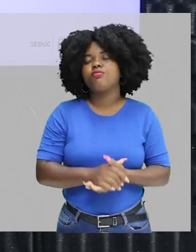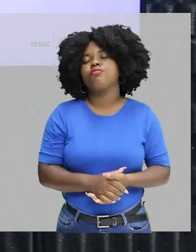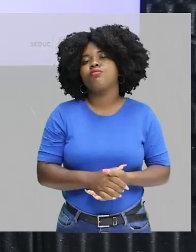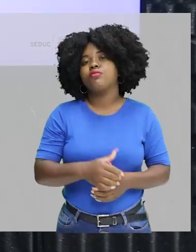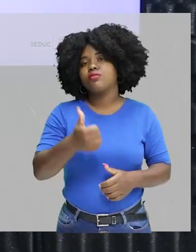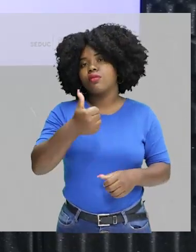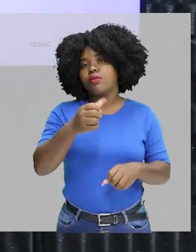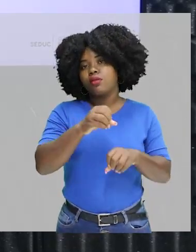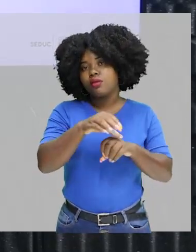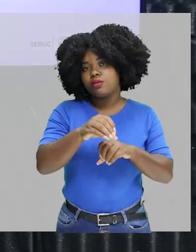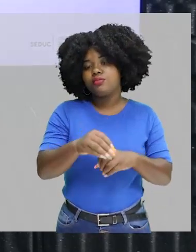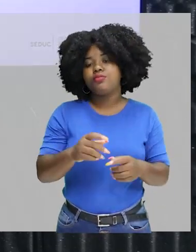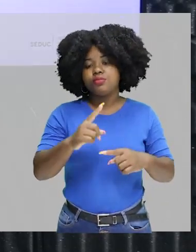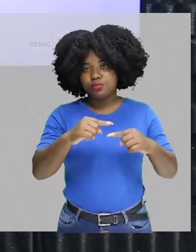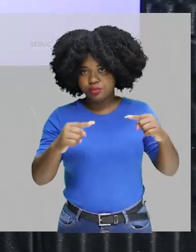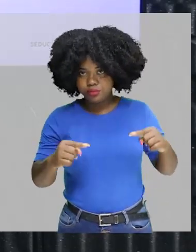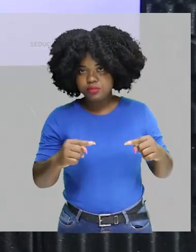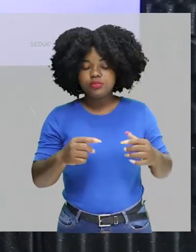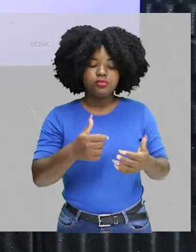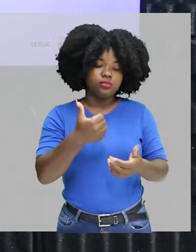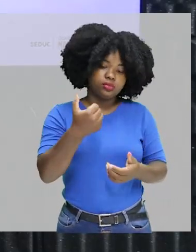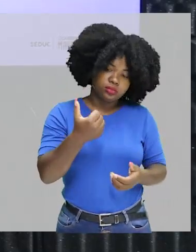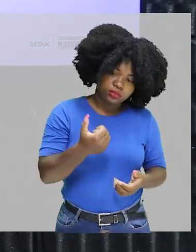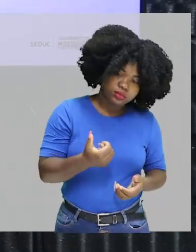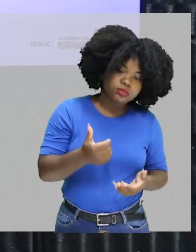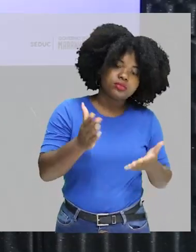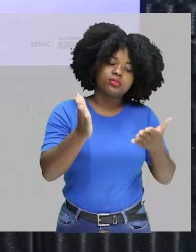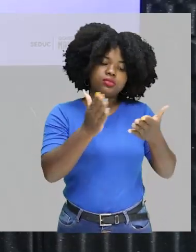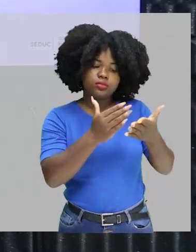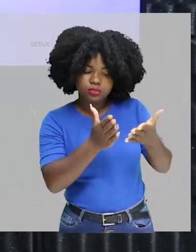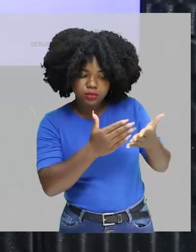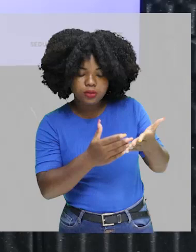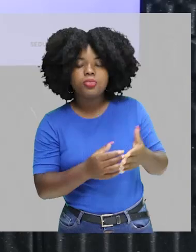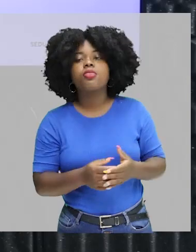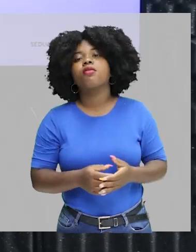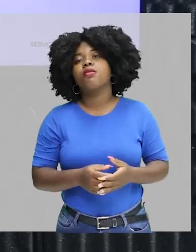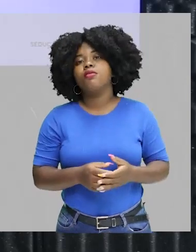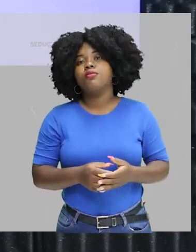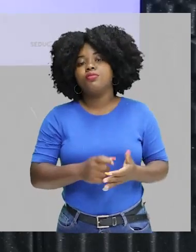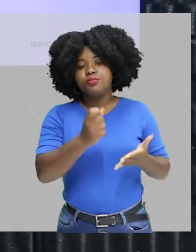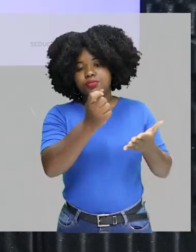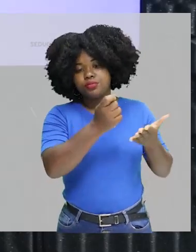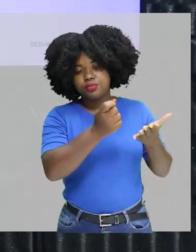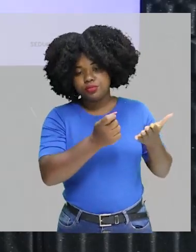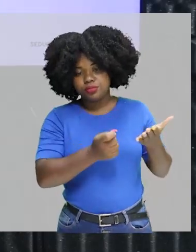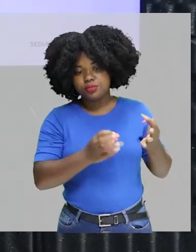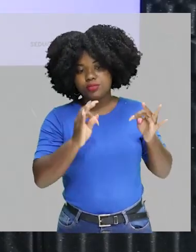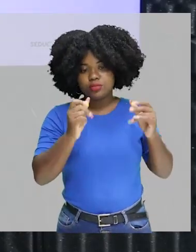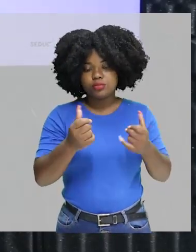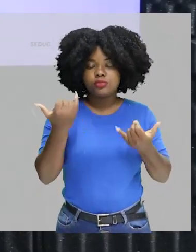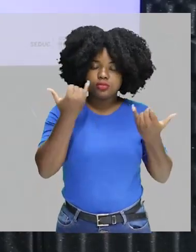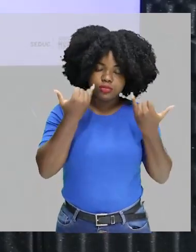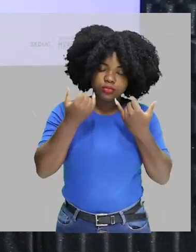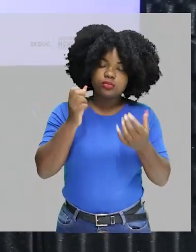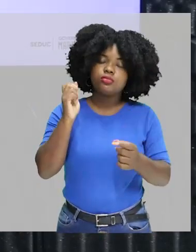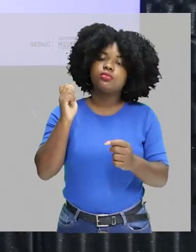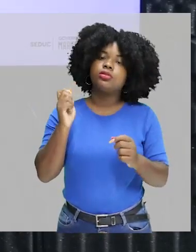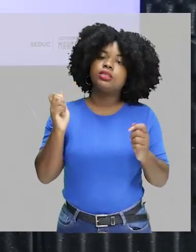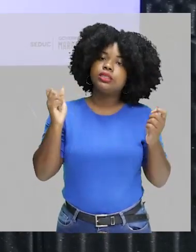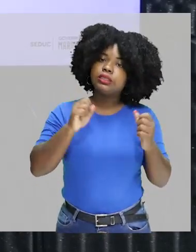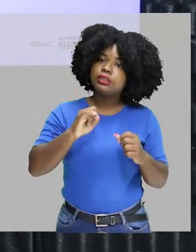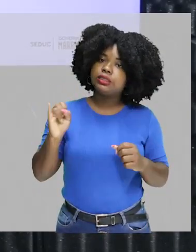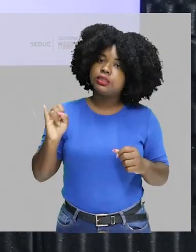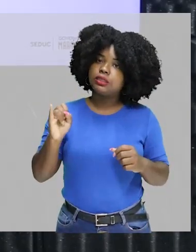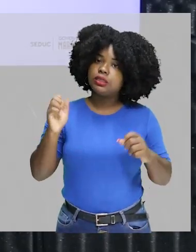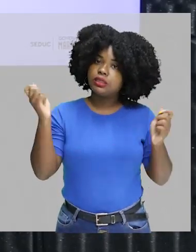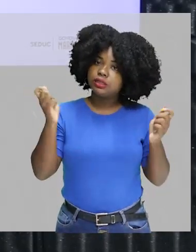Como primeira dica, caderno, lápis, caneta, borracha para você fazer suas devidas anotações e sempre que for possível você